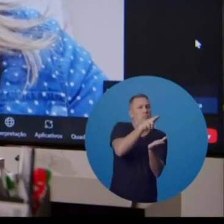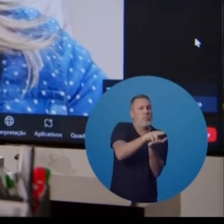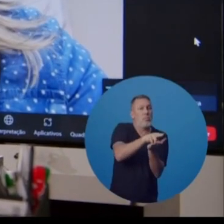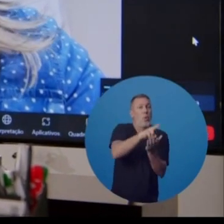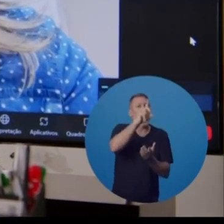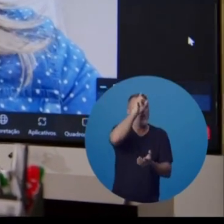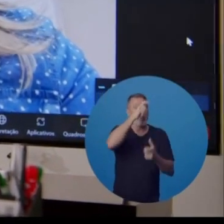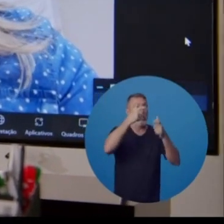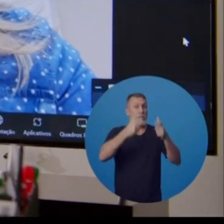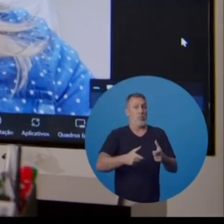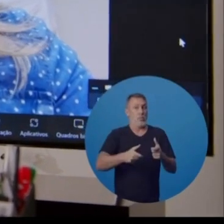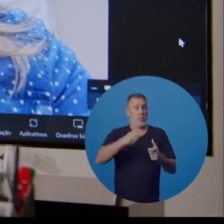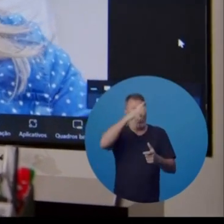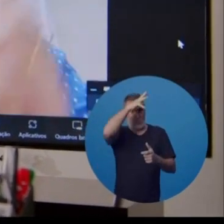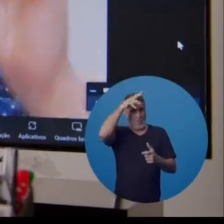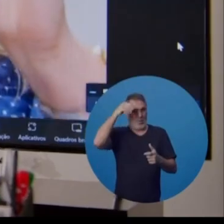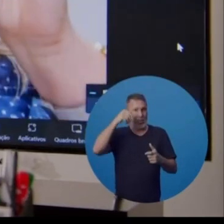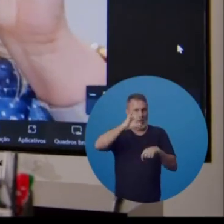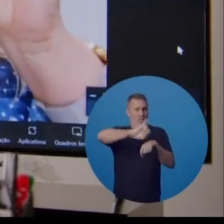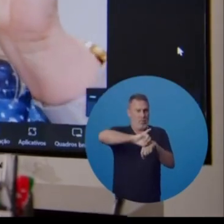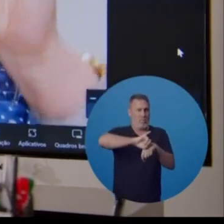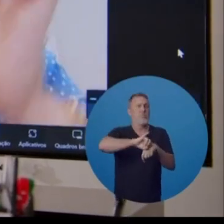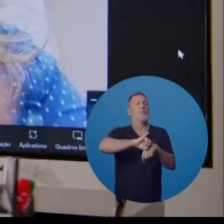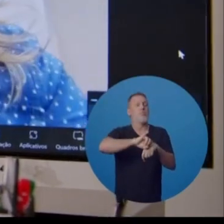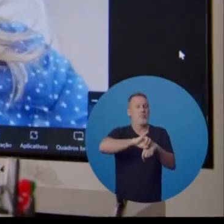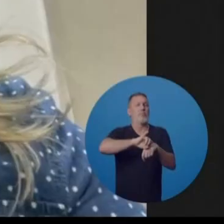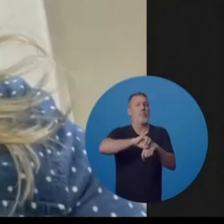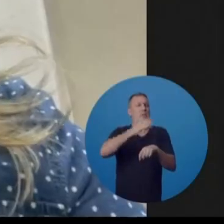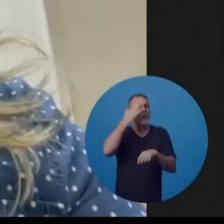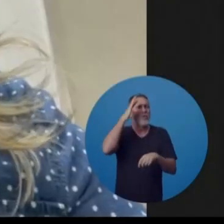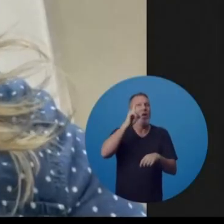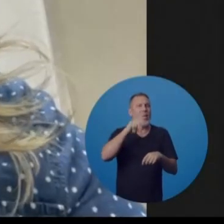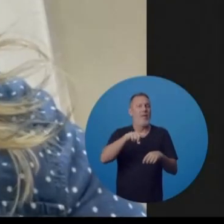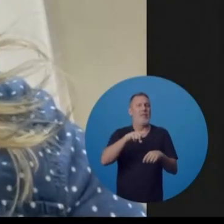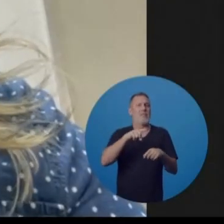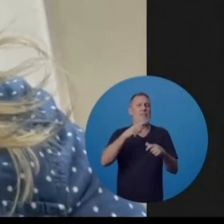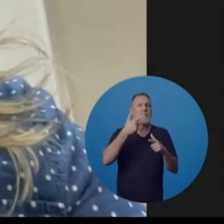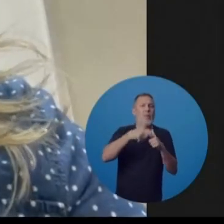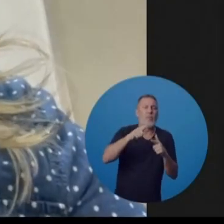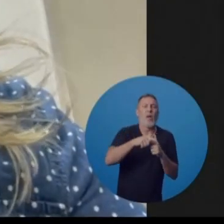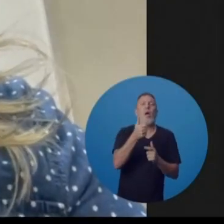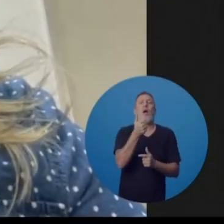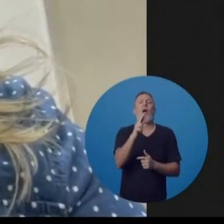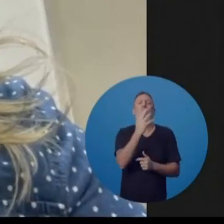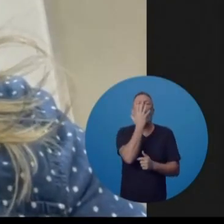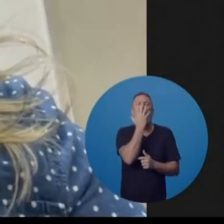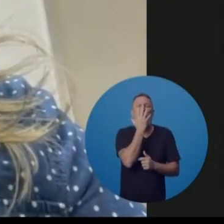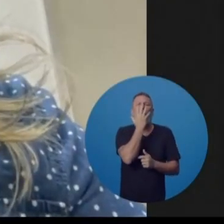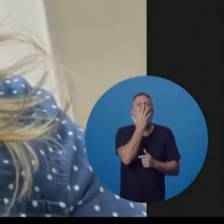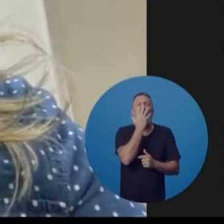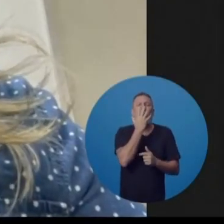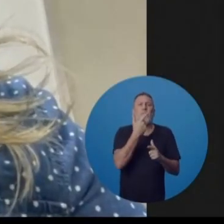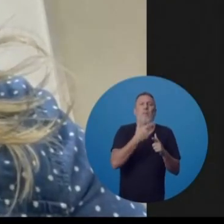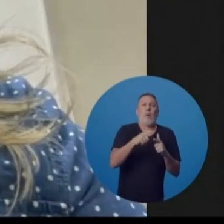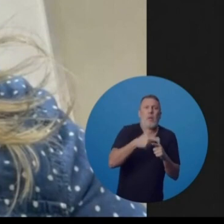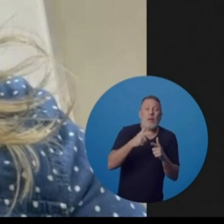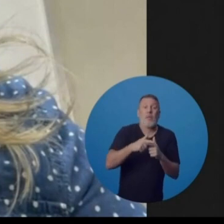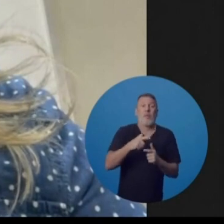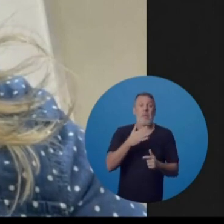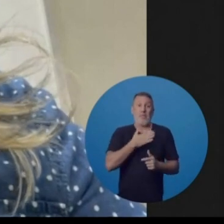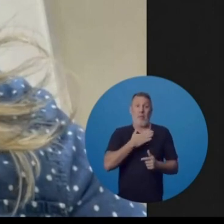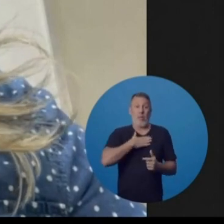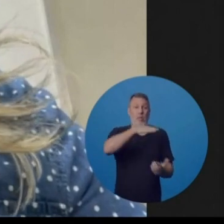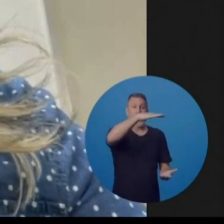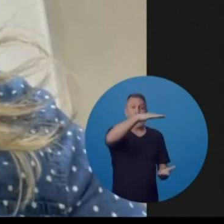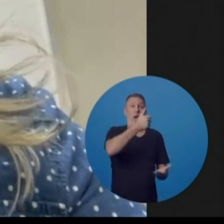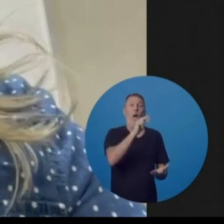internada em um hospital aqui, né? Da cidade, foi a época da crise do oxigênio. E aí,